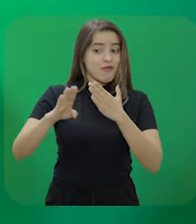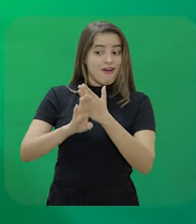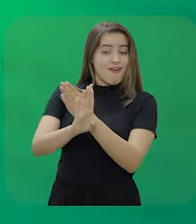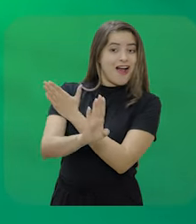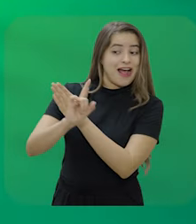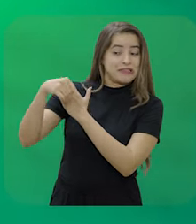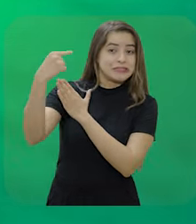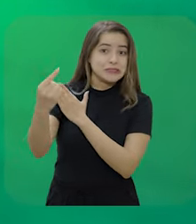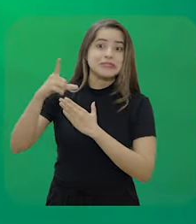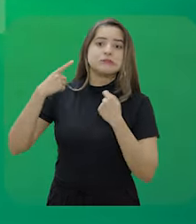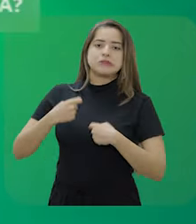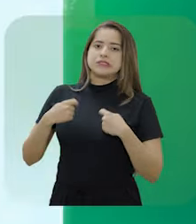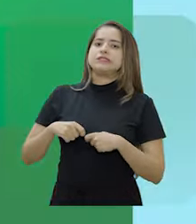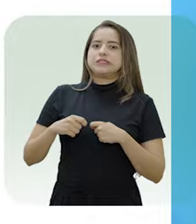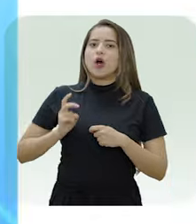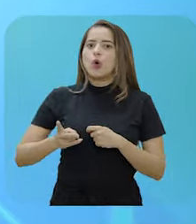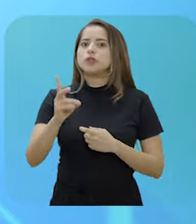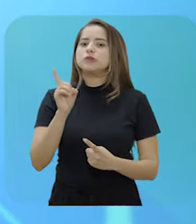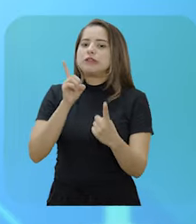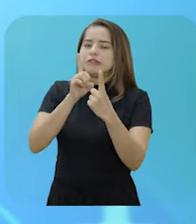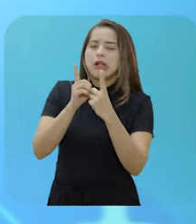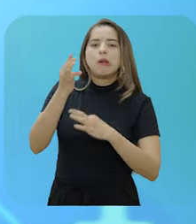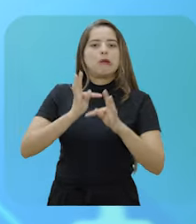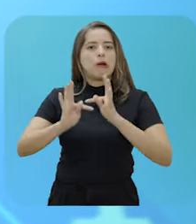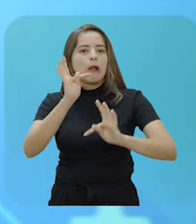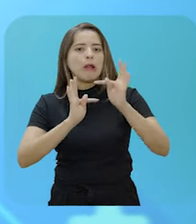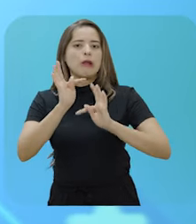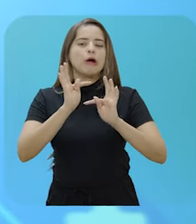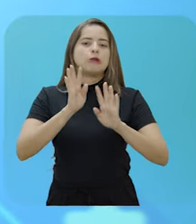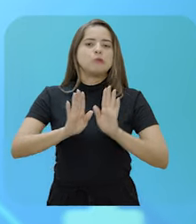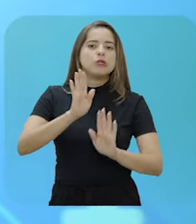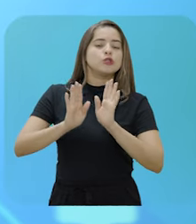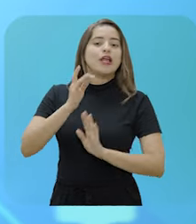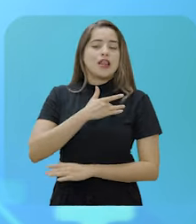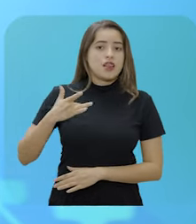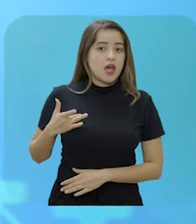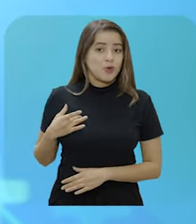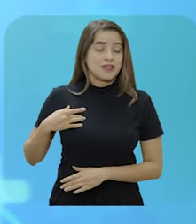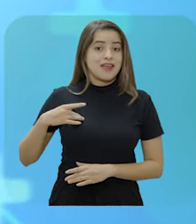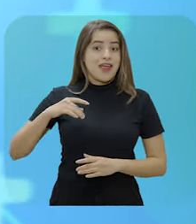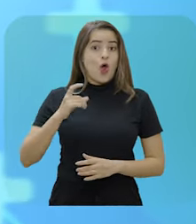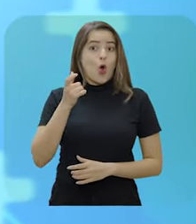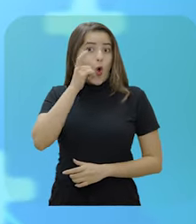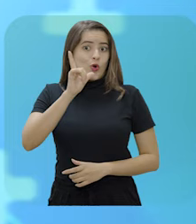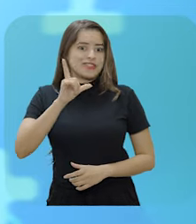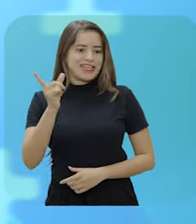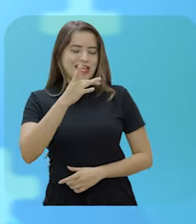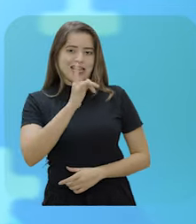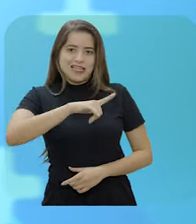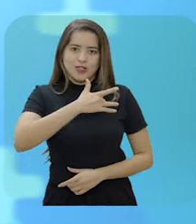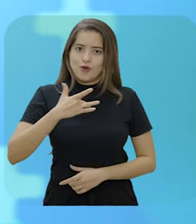não recuperar sua capacidade laboral? Quer dizer, se a perda não for temporária, nesse caso, se for